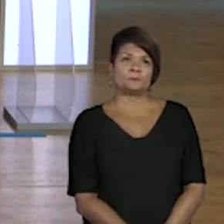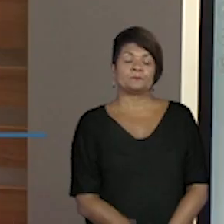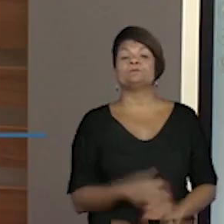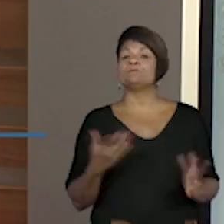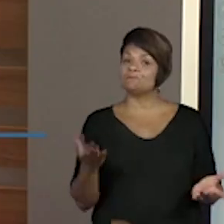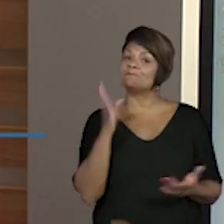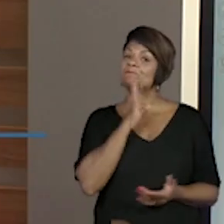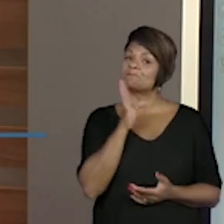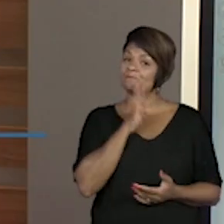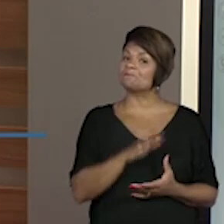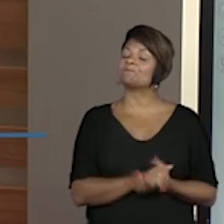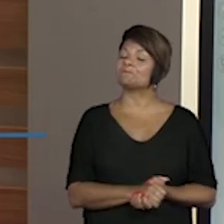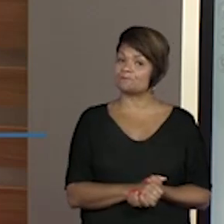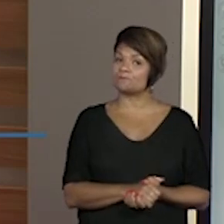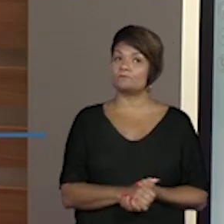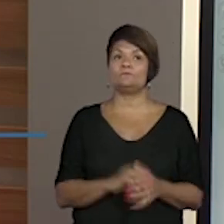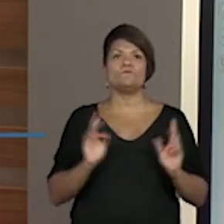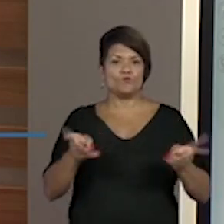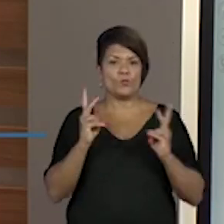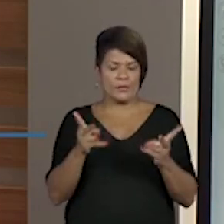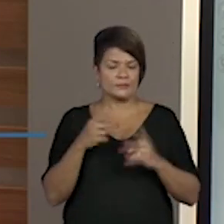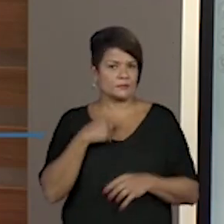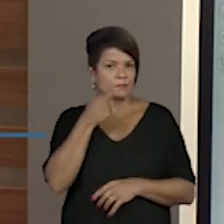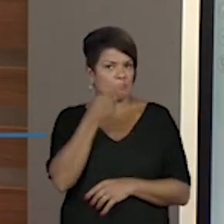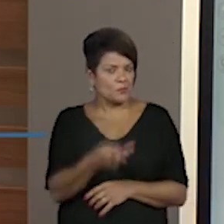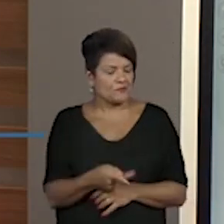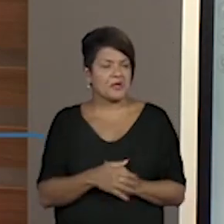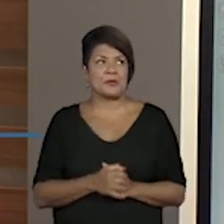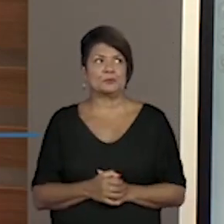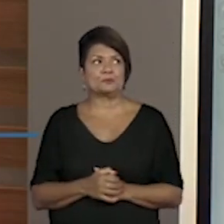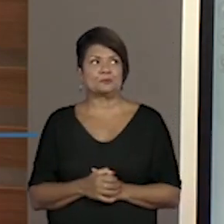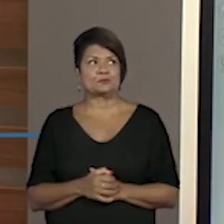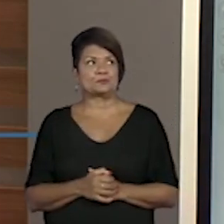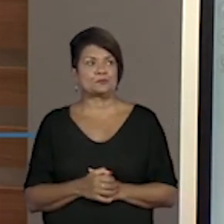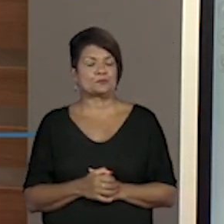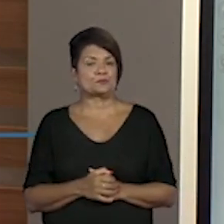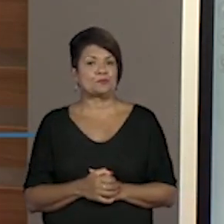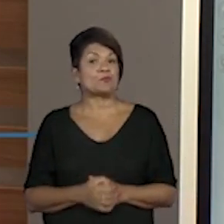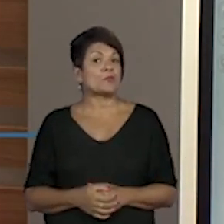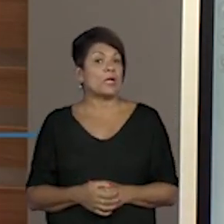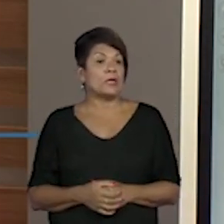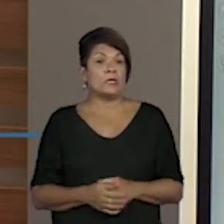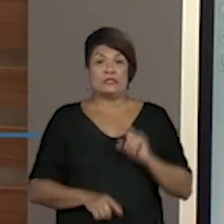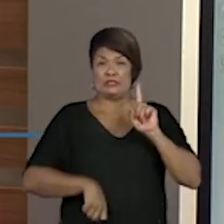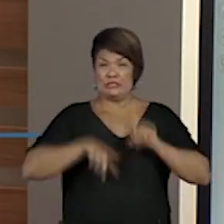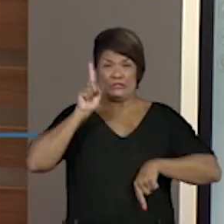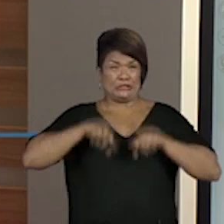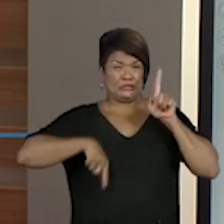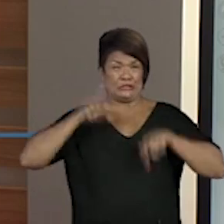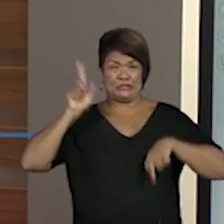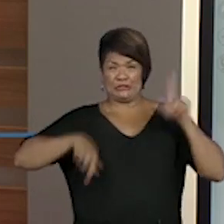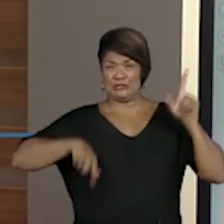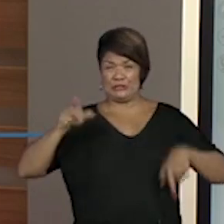Muito legal. É o que eu sempre falo. A diversidade do Brasil é uma coisa magnífica.